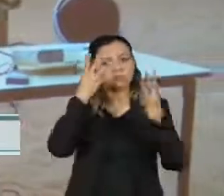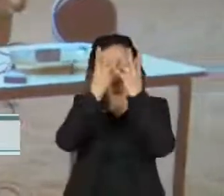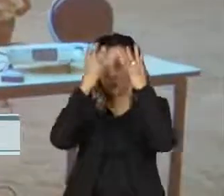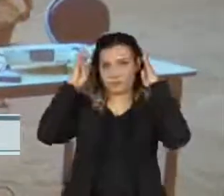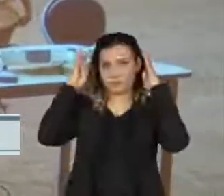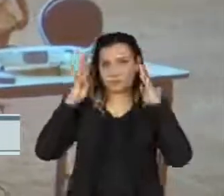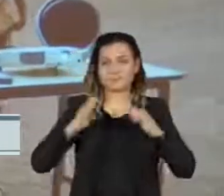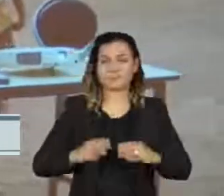está dos povos indígenas